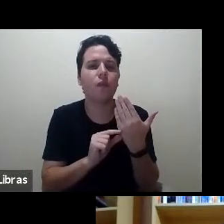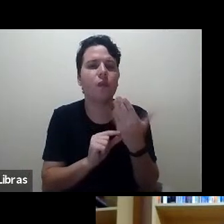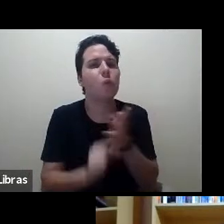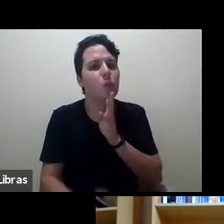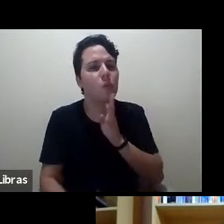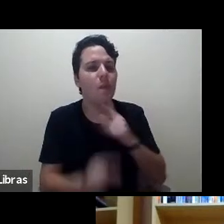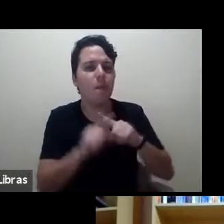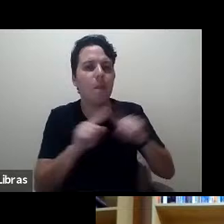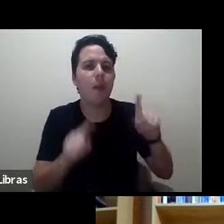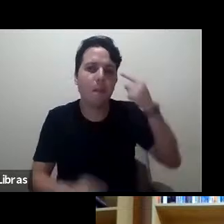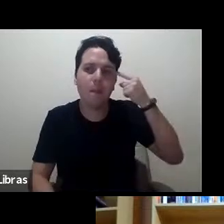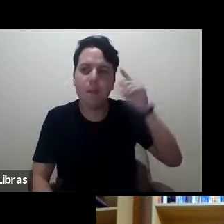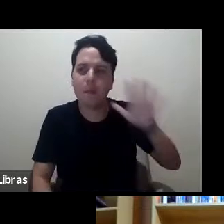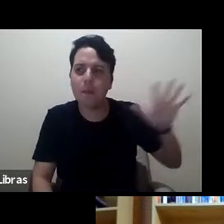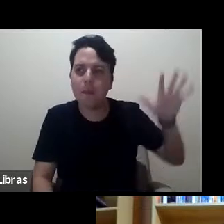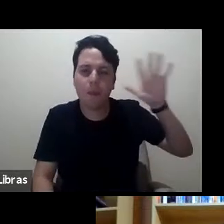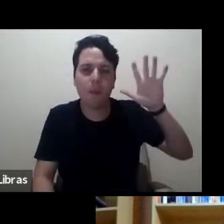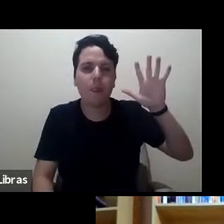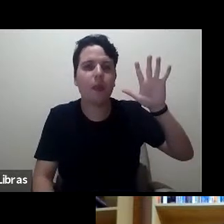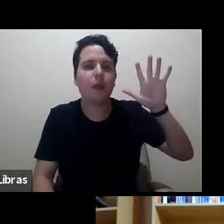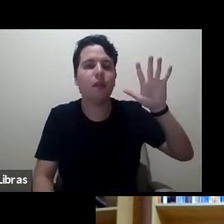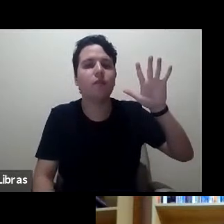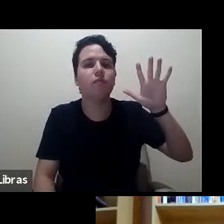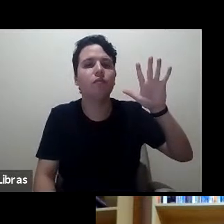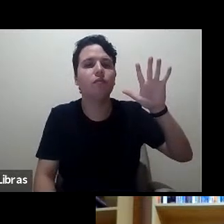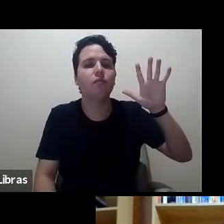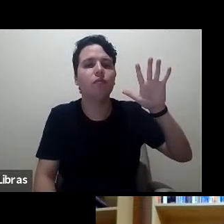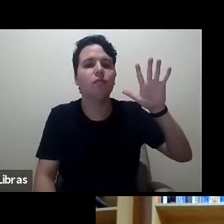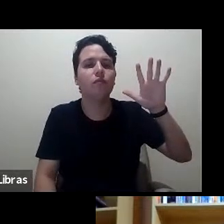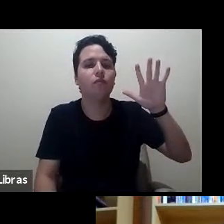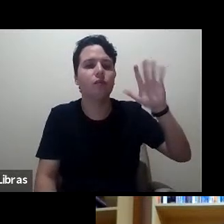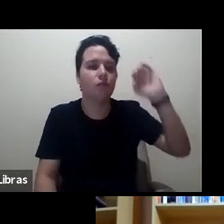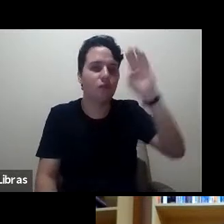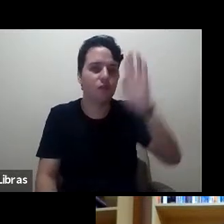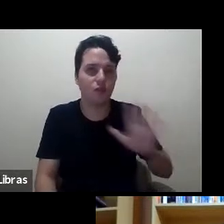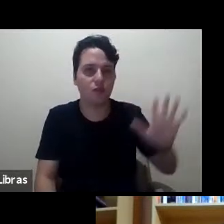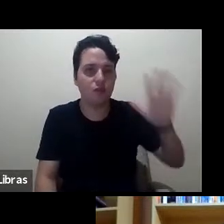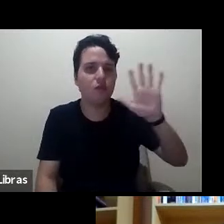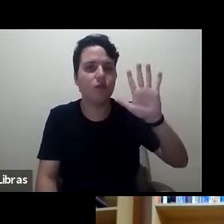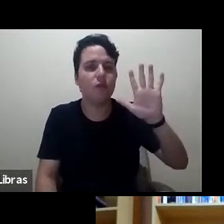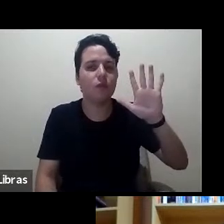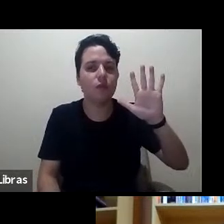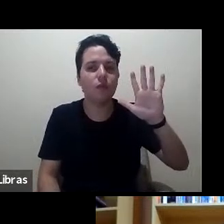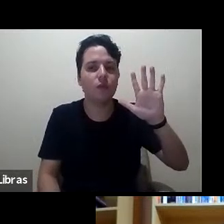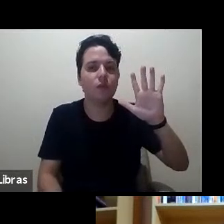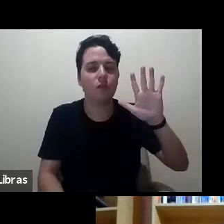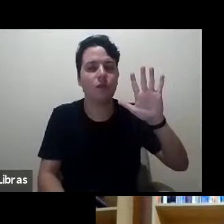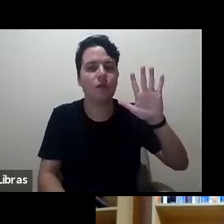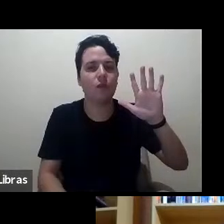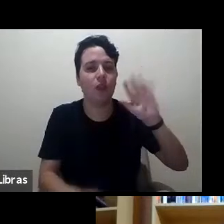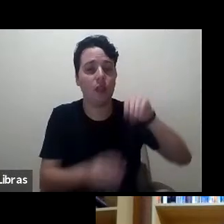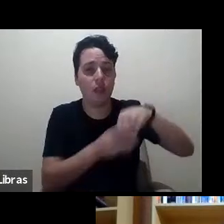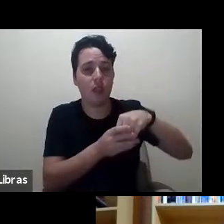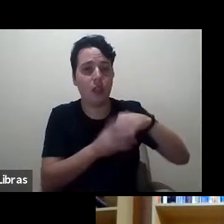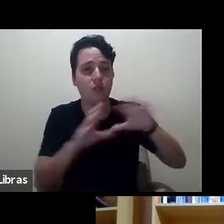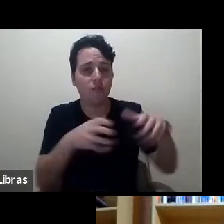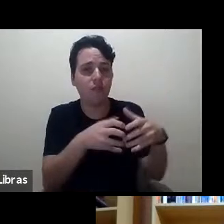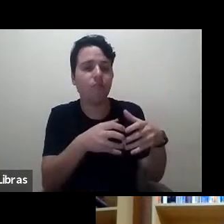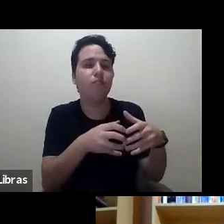pensamento pedagógico brasileiro, que eu acho que é um coletivo, tem pouco